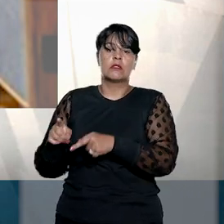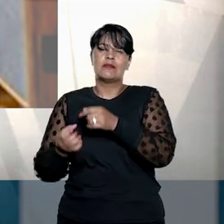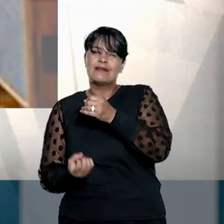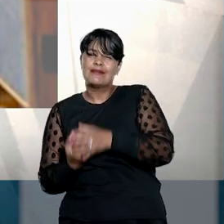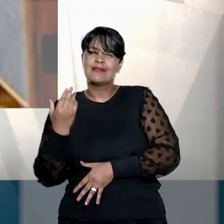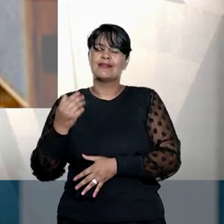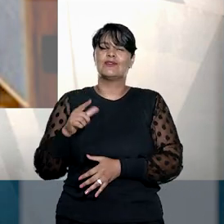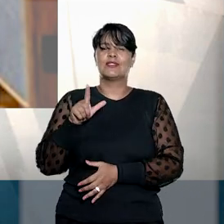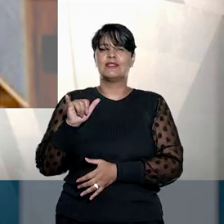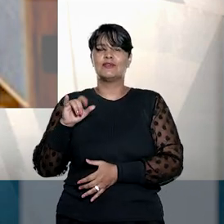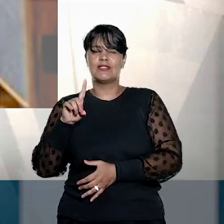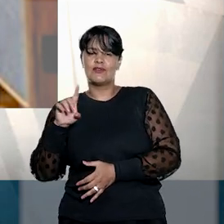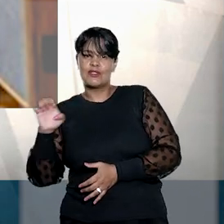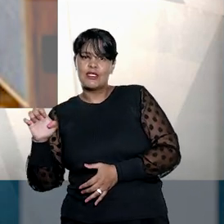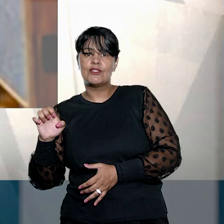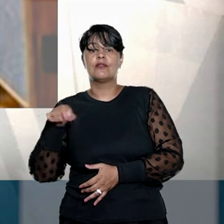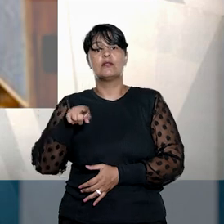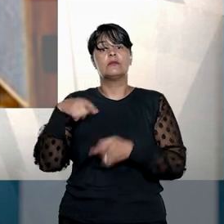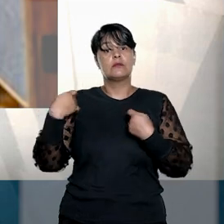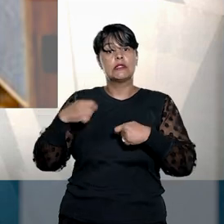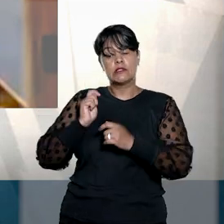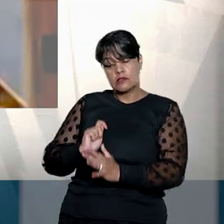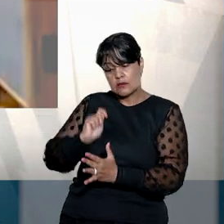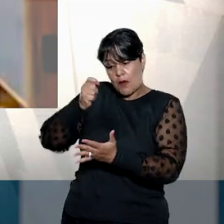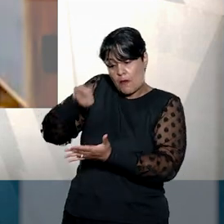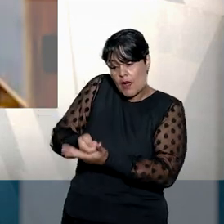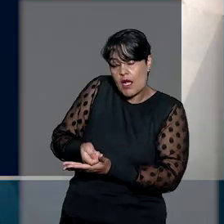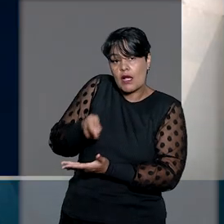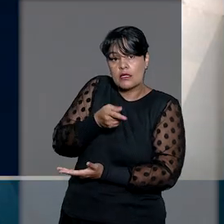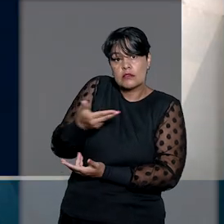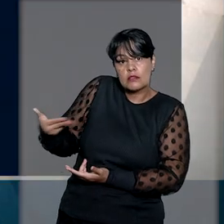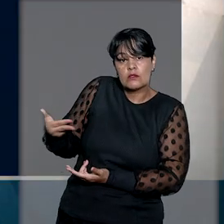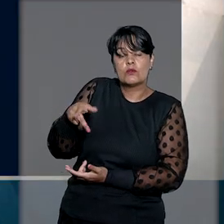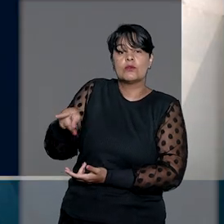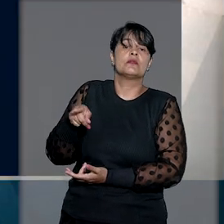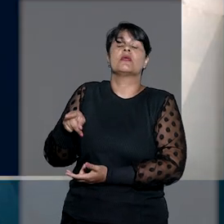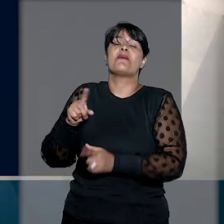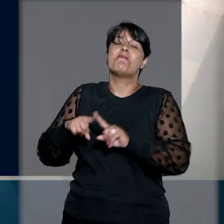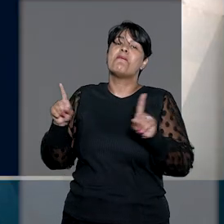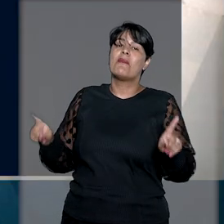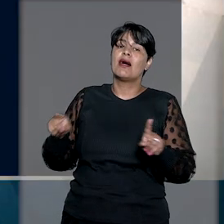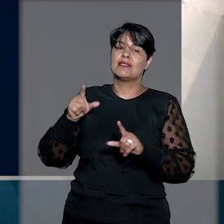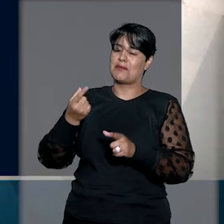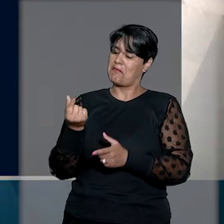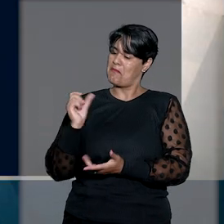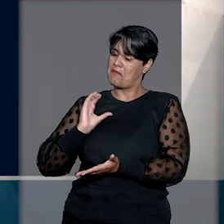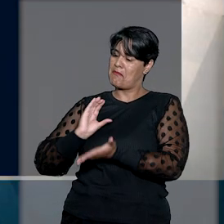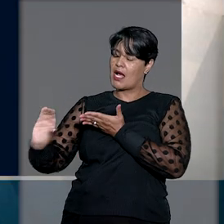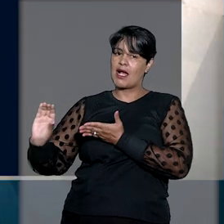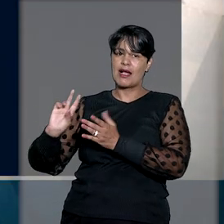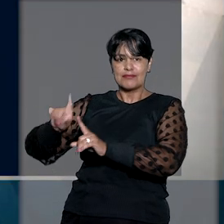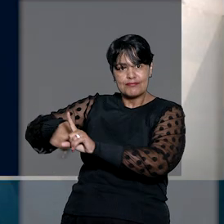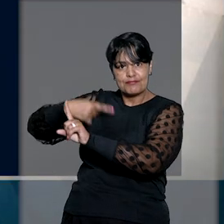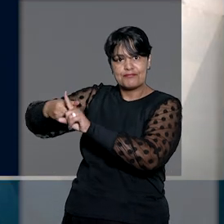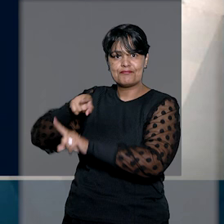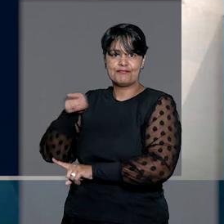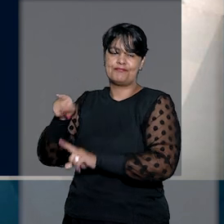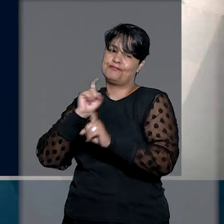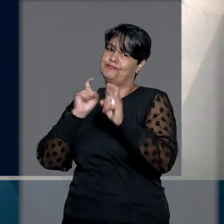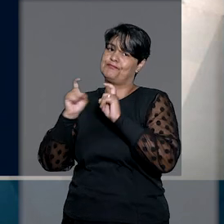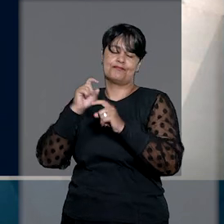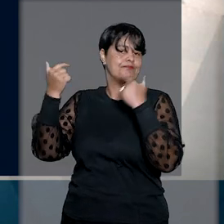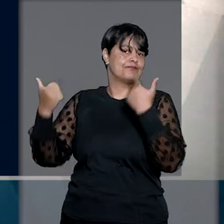LIDE, a parte vencida deve arcar com o ônus da sucumbência. Porém, não são devidos honorários sucumbenciais ao